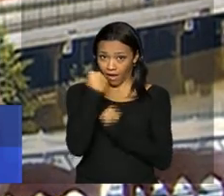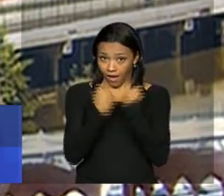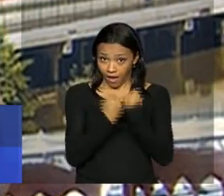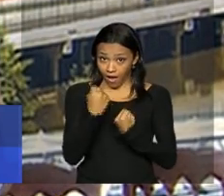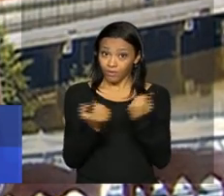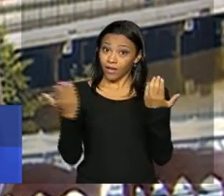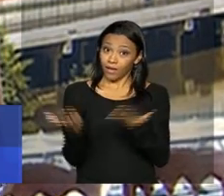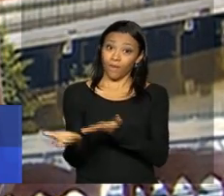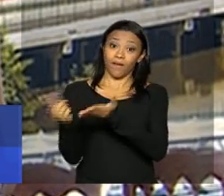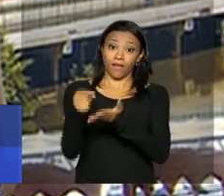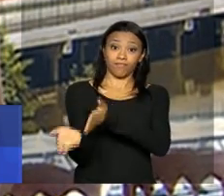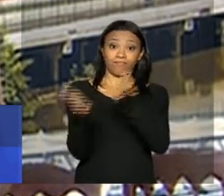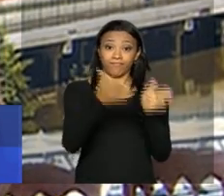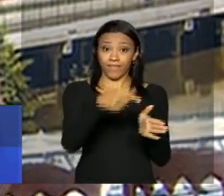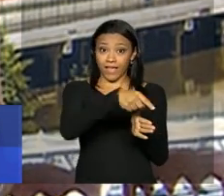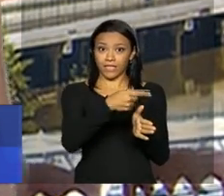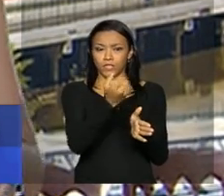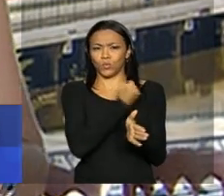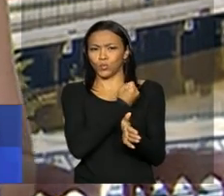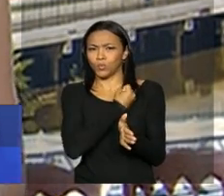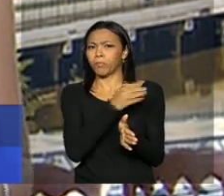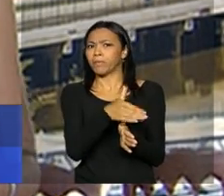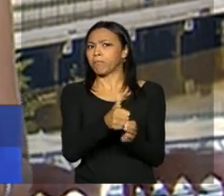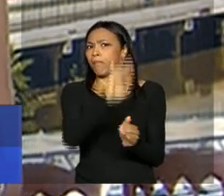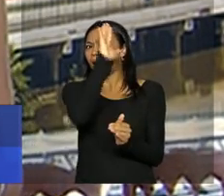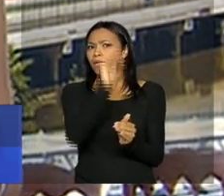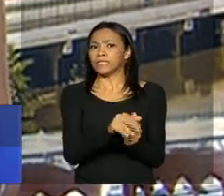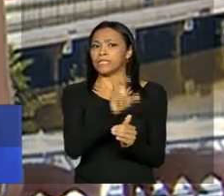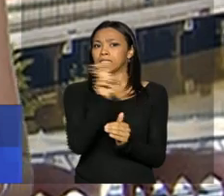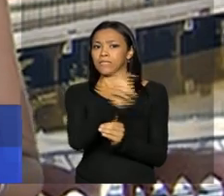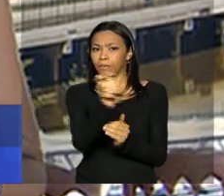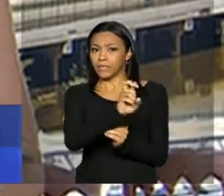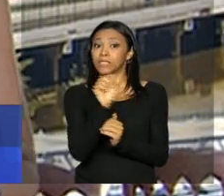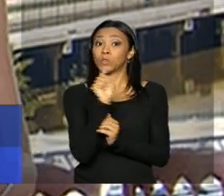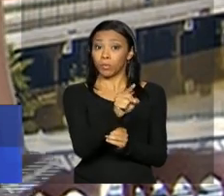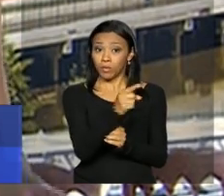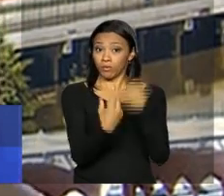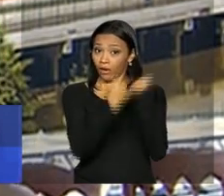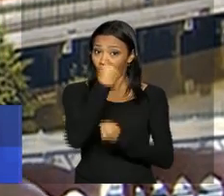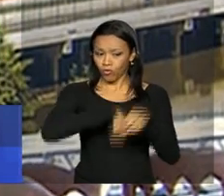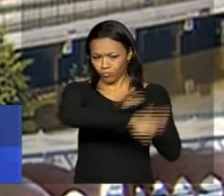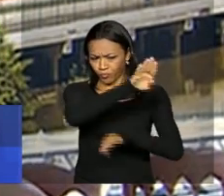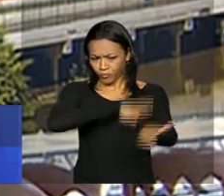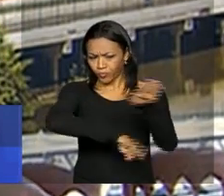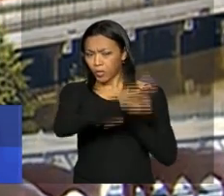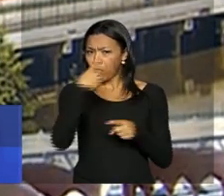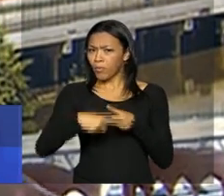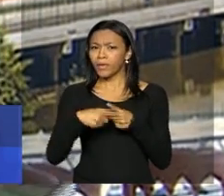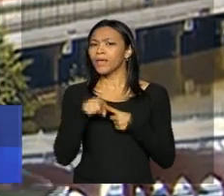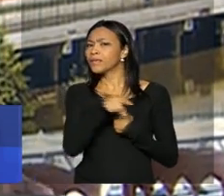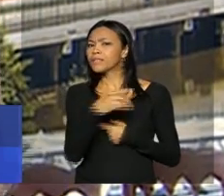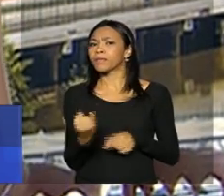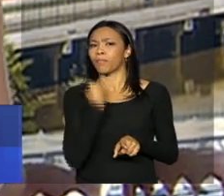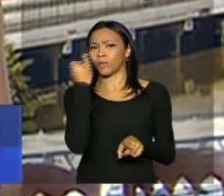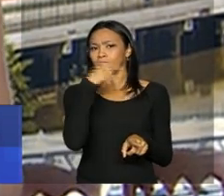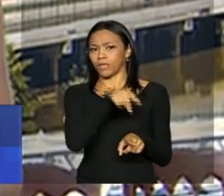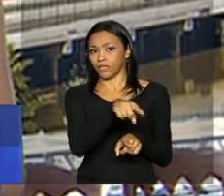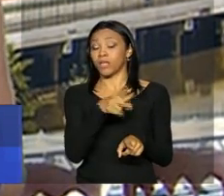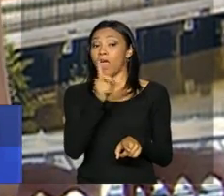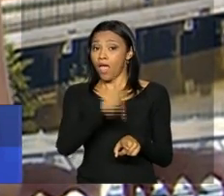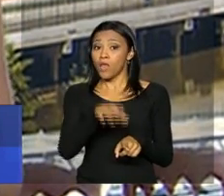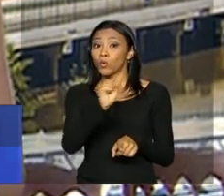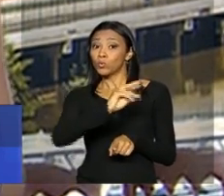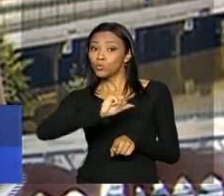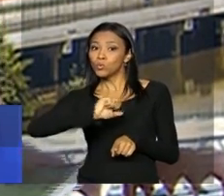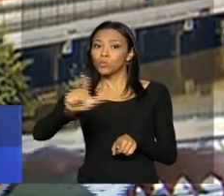abertura da pista leste, a expectativa é que esse número chegue a 55 mil veículos por dia. Por que a Via Mangue é importante? Ela liga o corredor sul